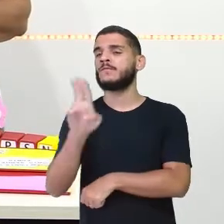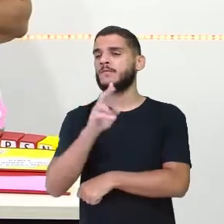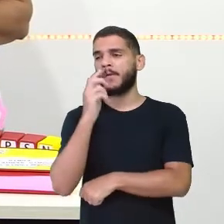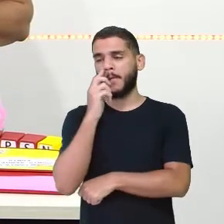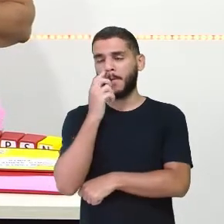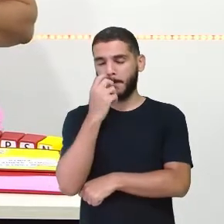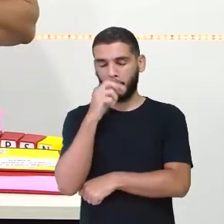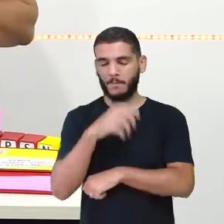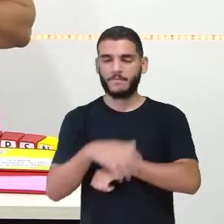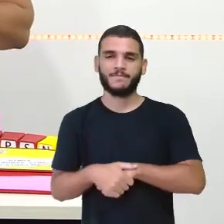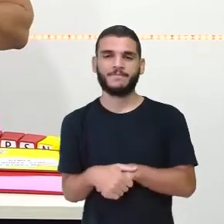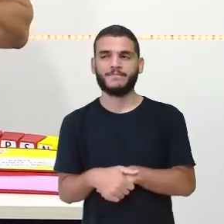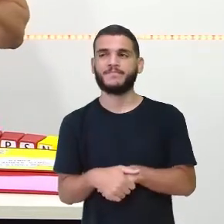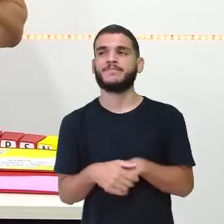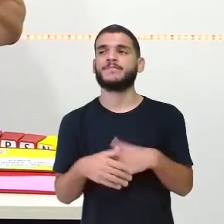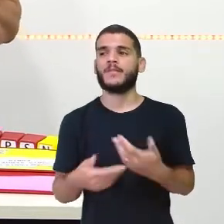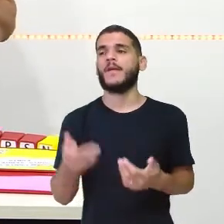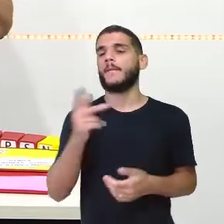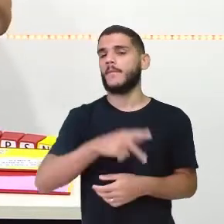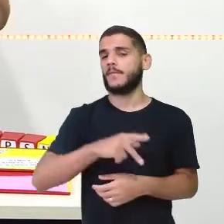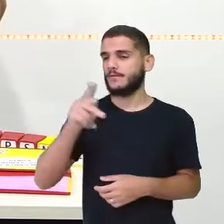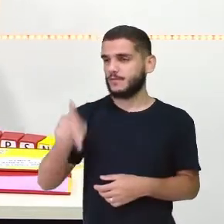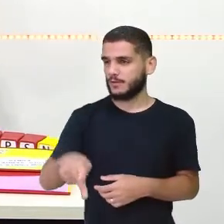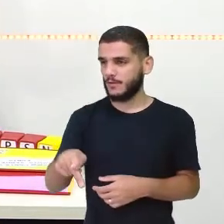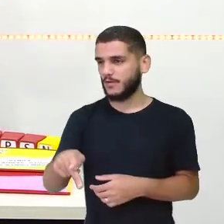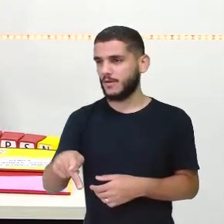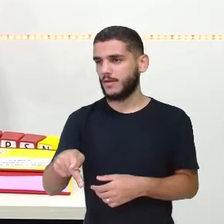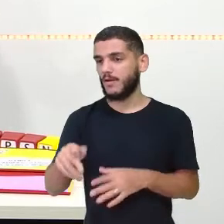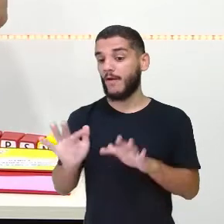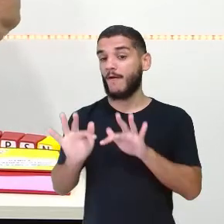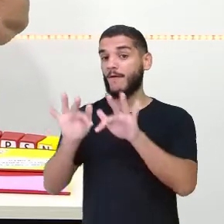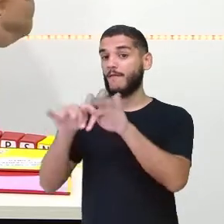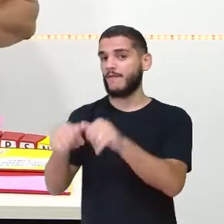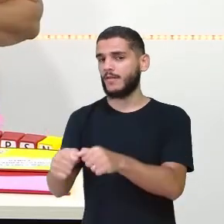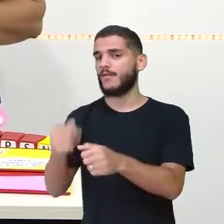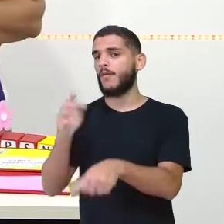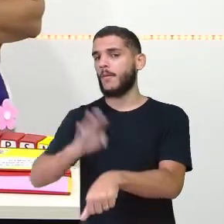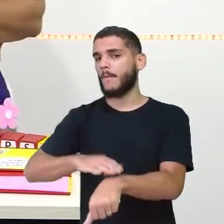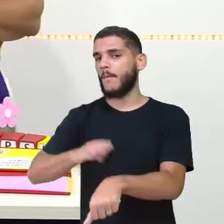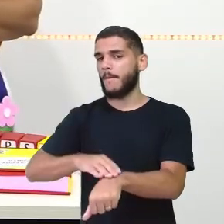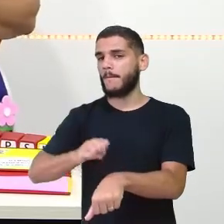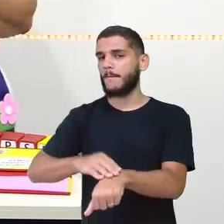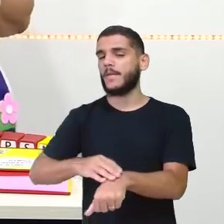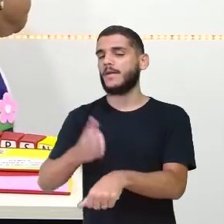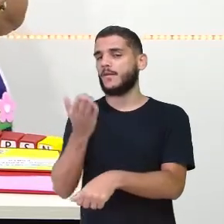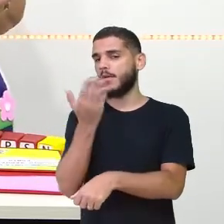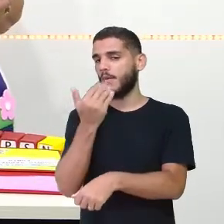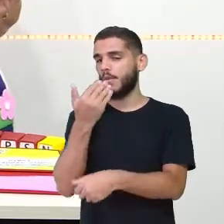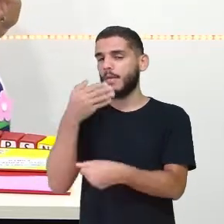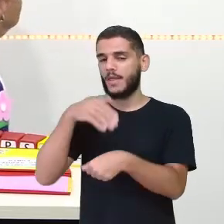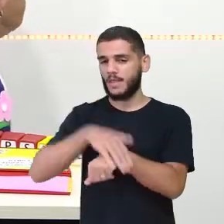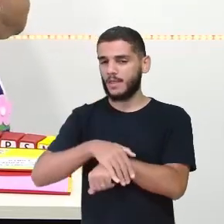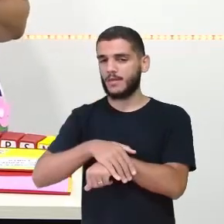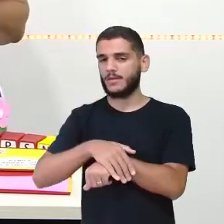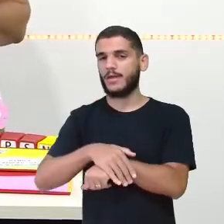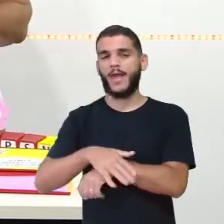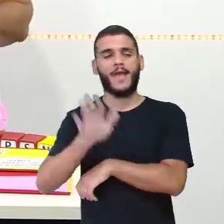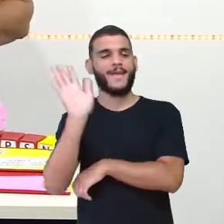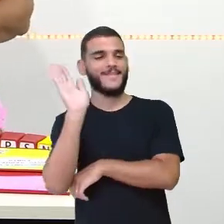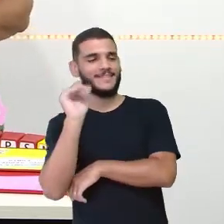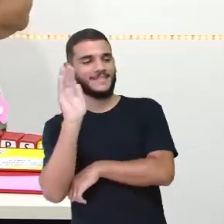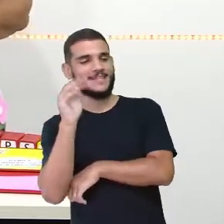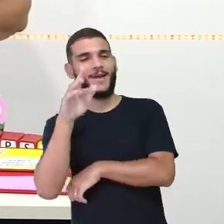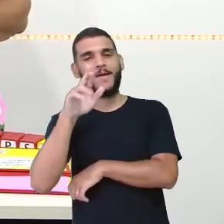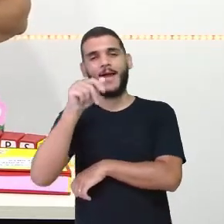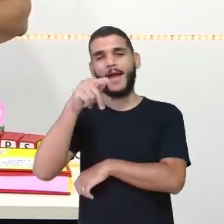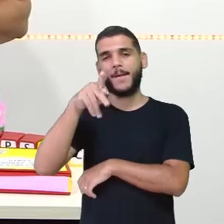Hum... Professora Josi, quando terminou o jantar, ele se despediu da raposa